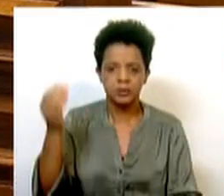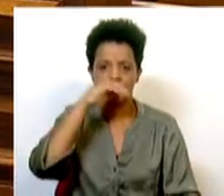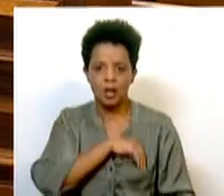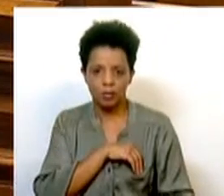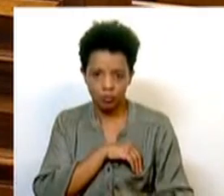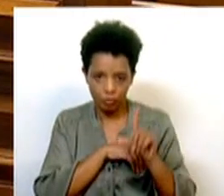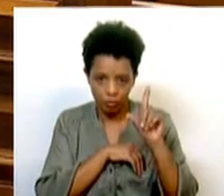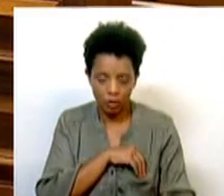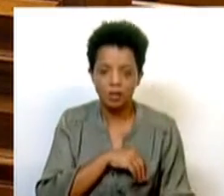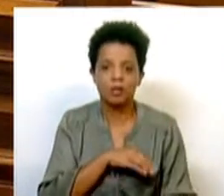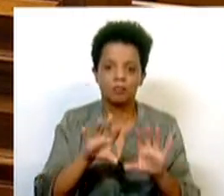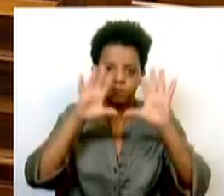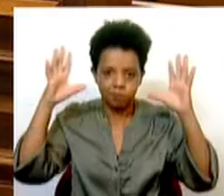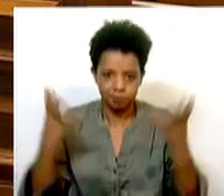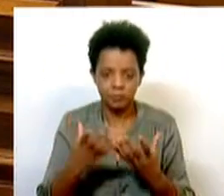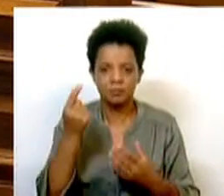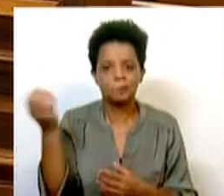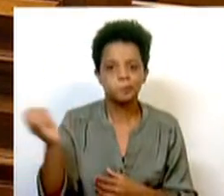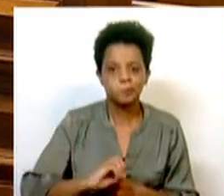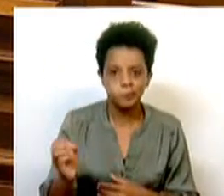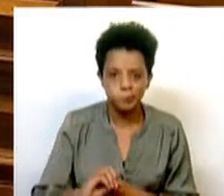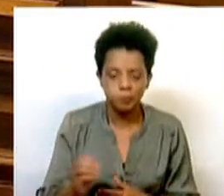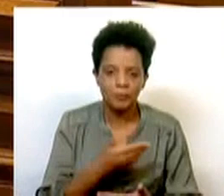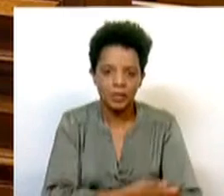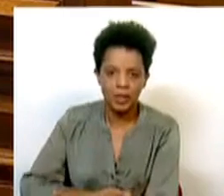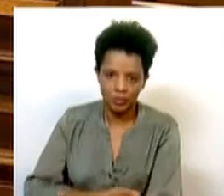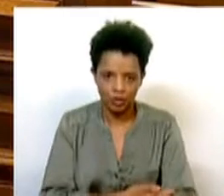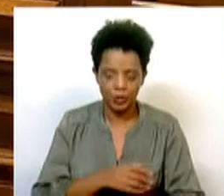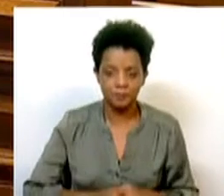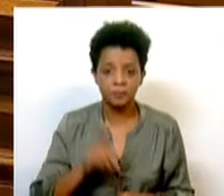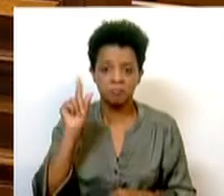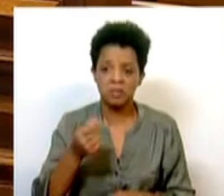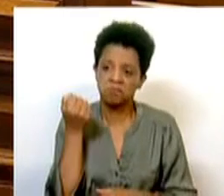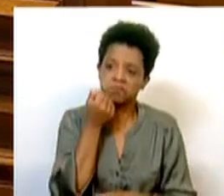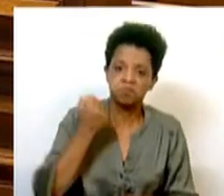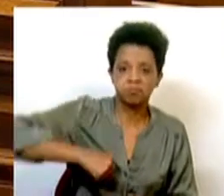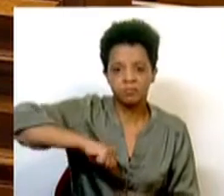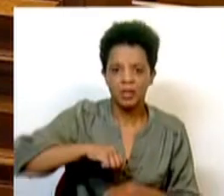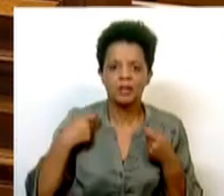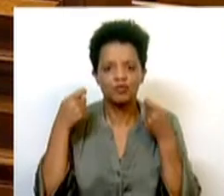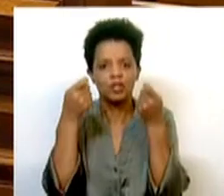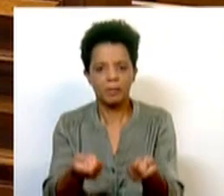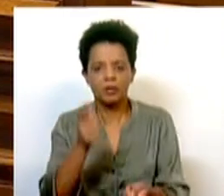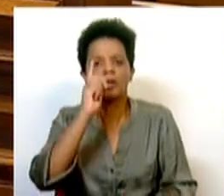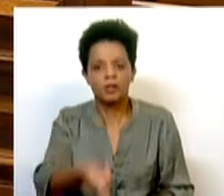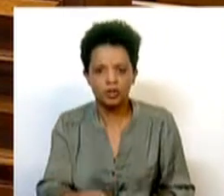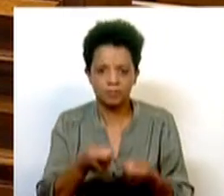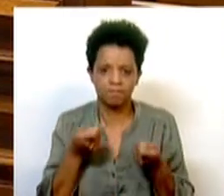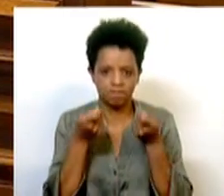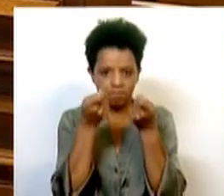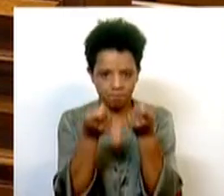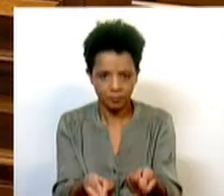salários ou da universalização e gratuitidade das creches. Ignora, por exemplo, o investimento que estamos a fazer para